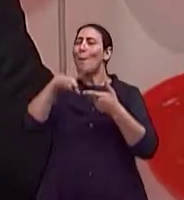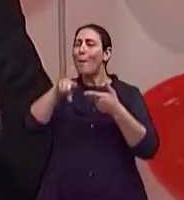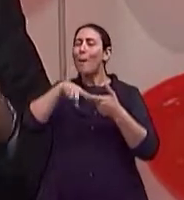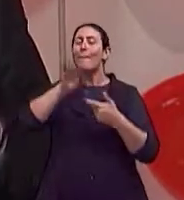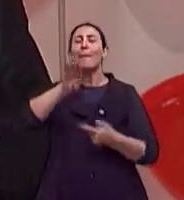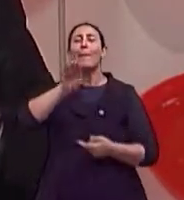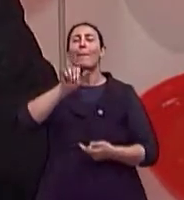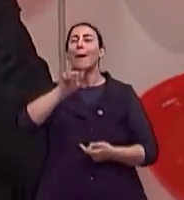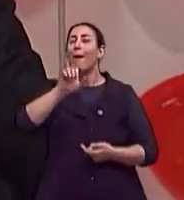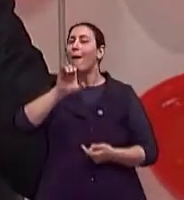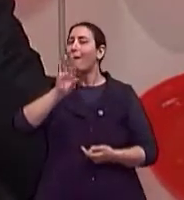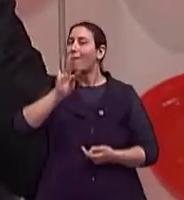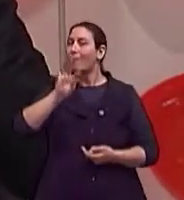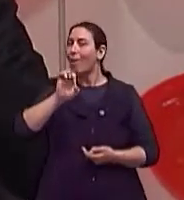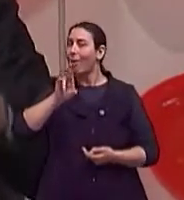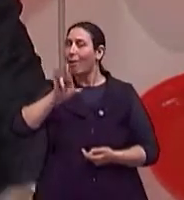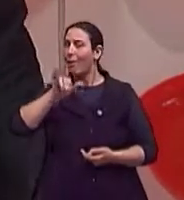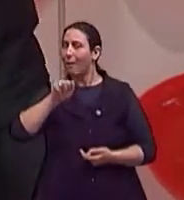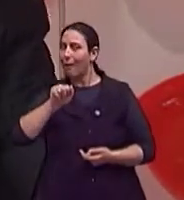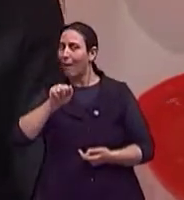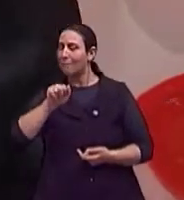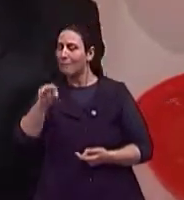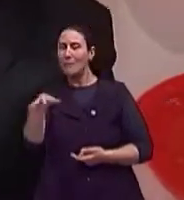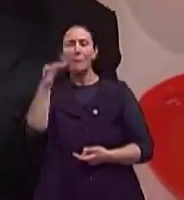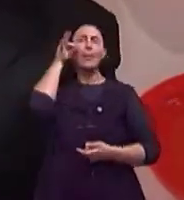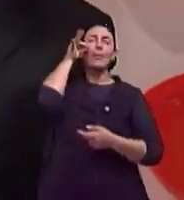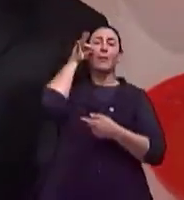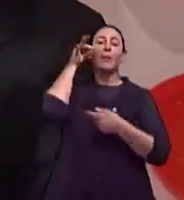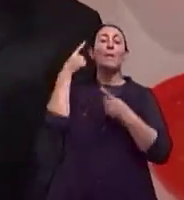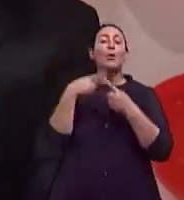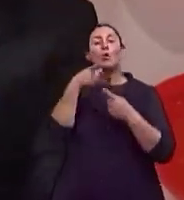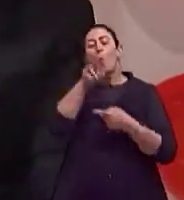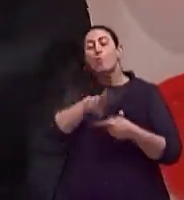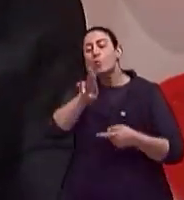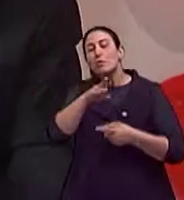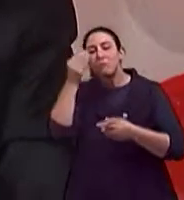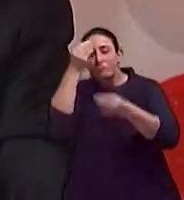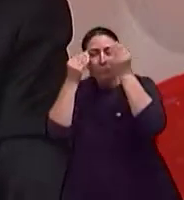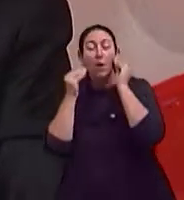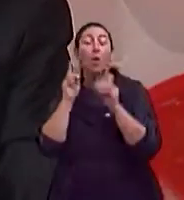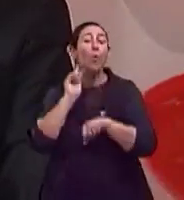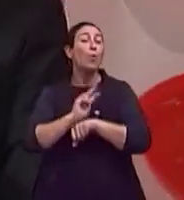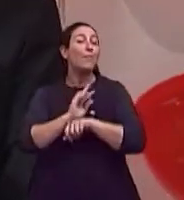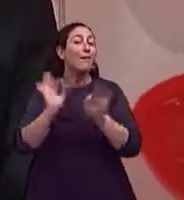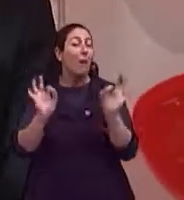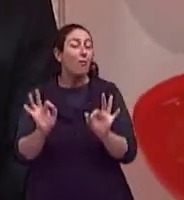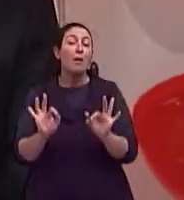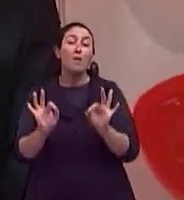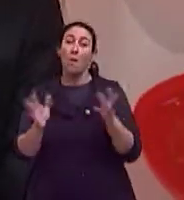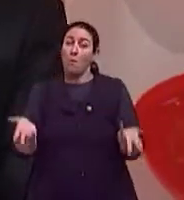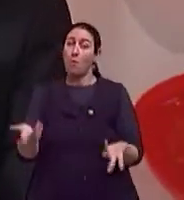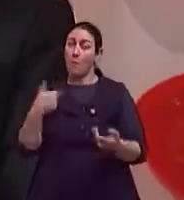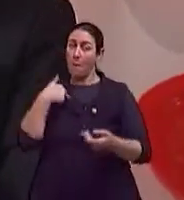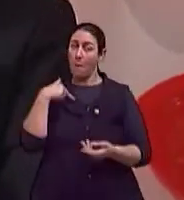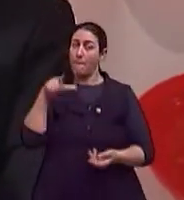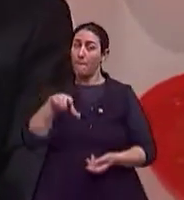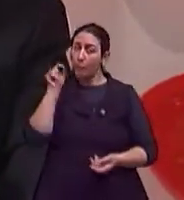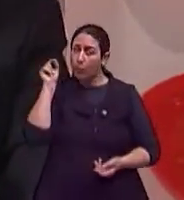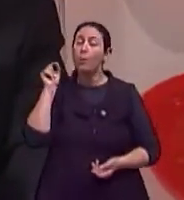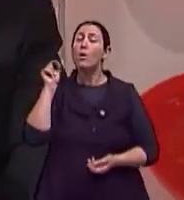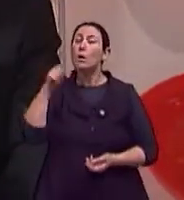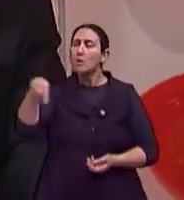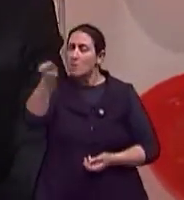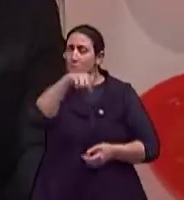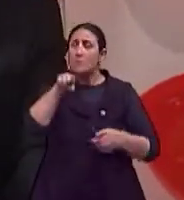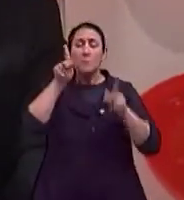pela uso com muita frequência e sem o maior cuidado. Então eu prefiro que o paciente, as pessoas